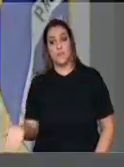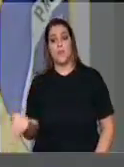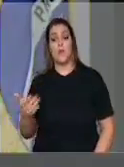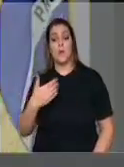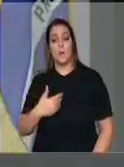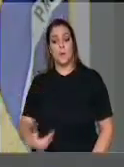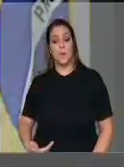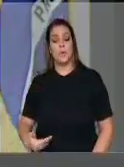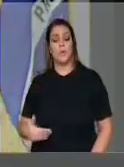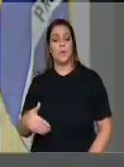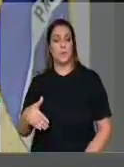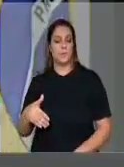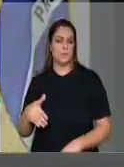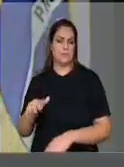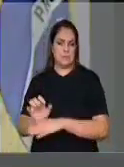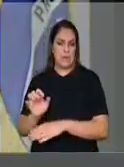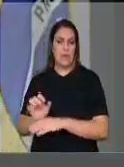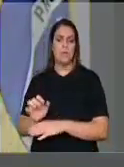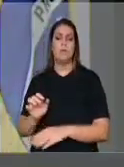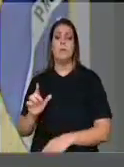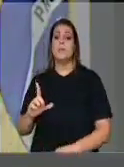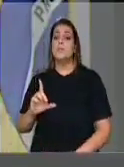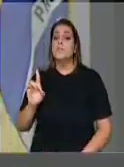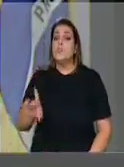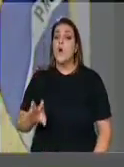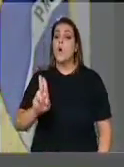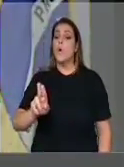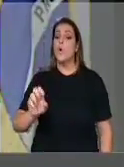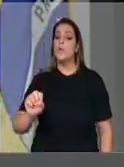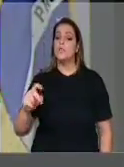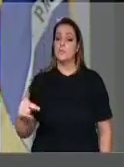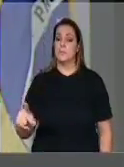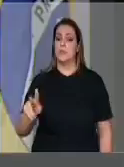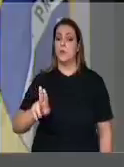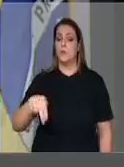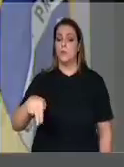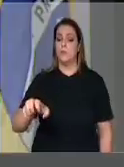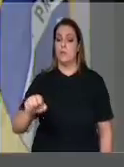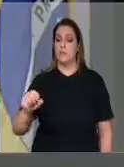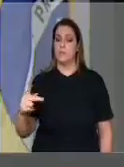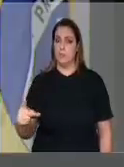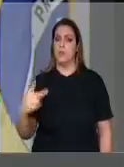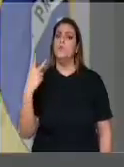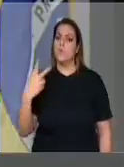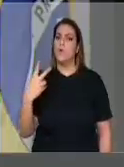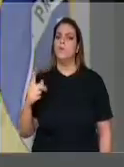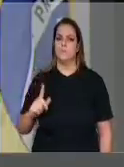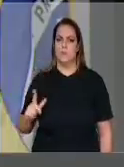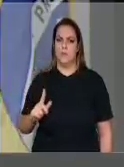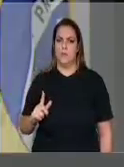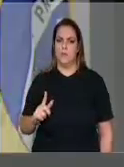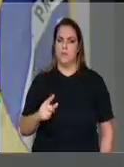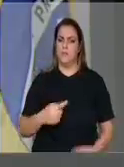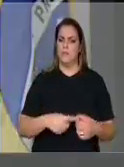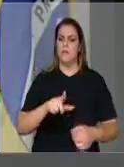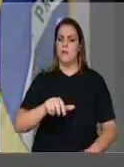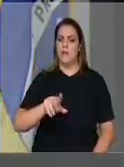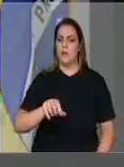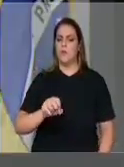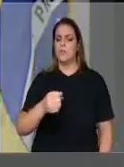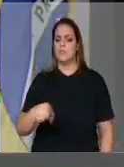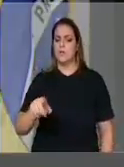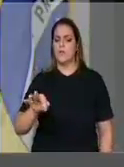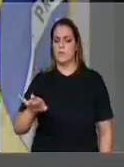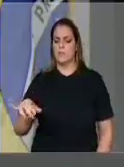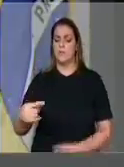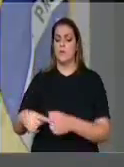Estado de São Paulo, nós temos apenas na USP e na Unesp. Na USP, no Largo de São Francisco, e Ribeirão